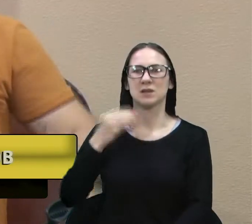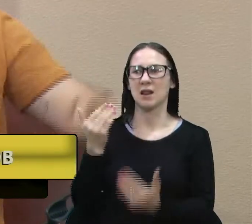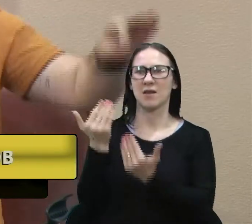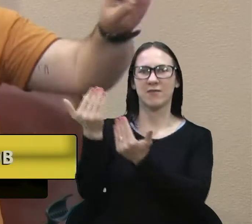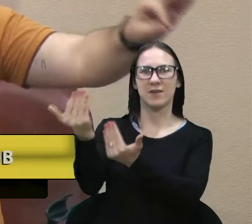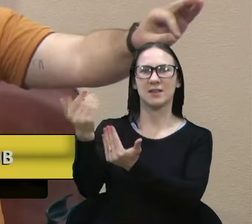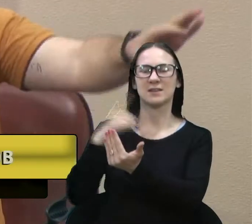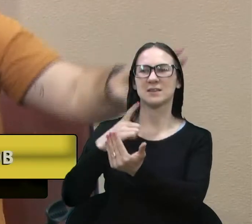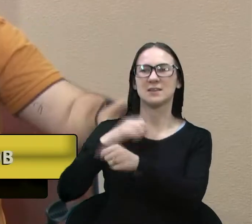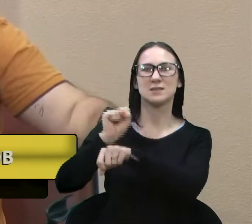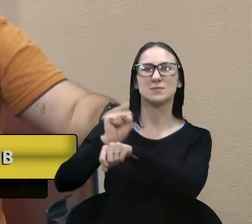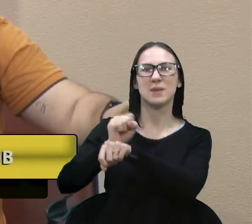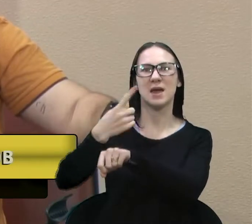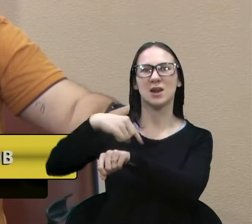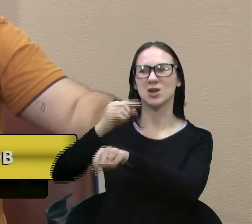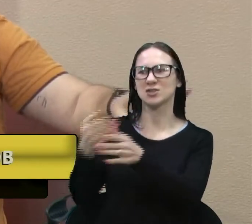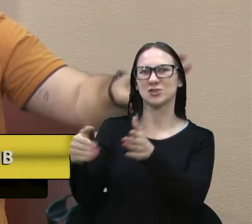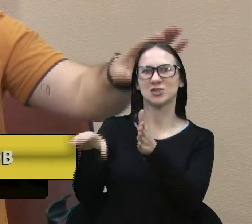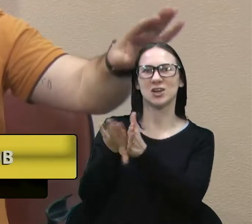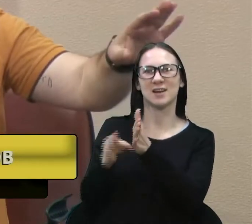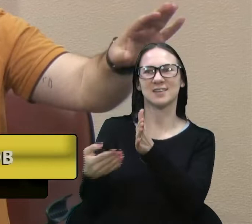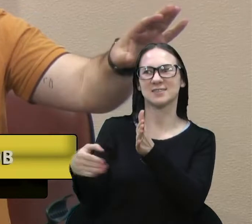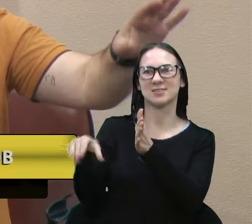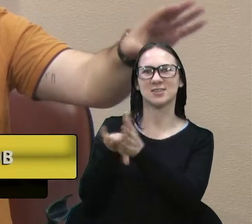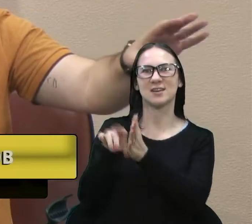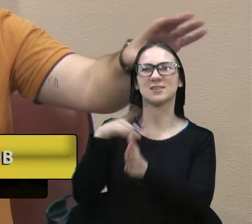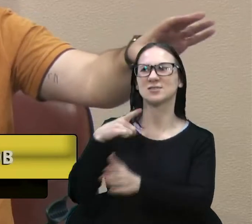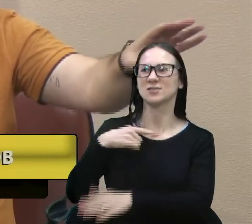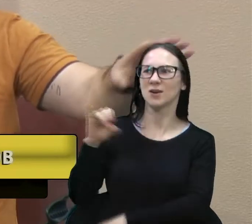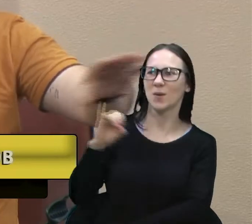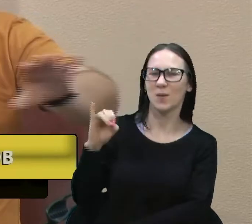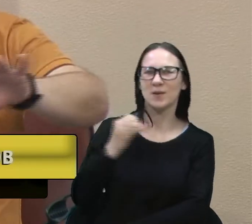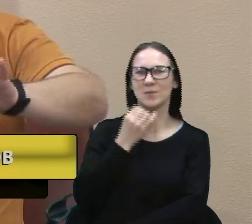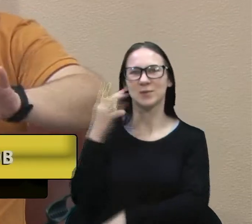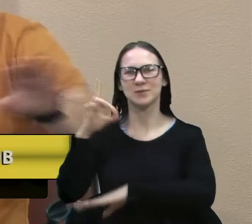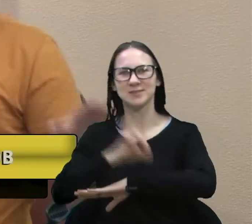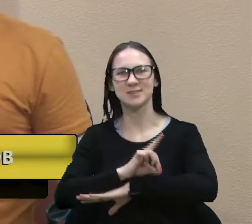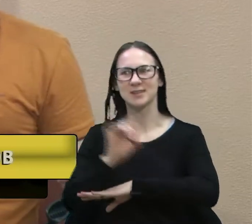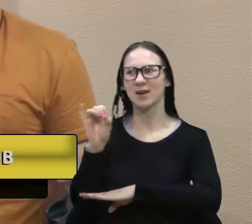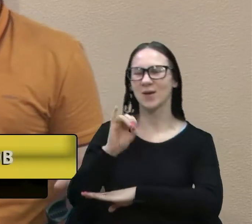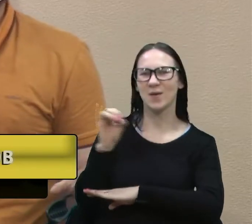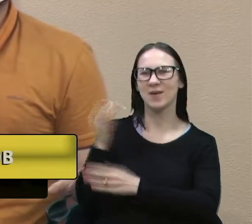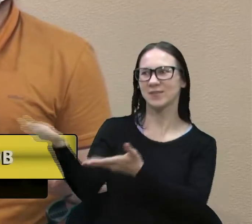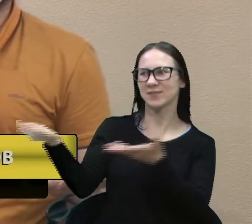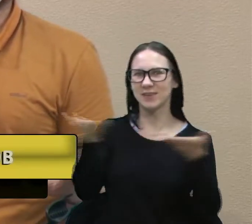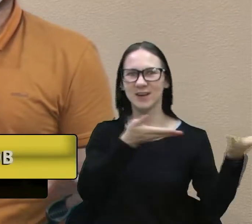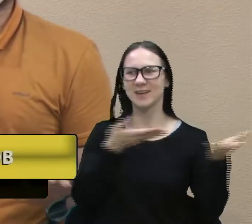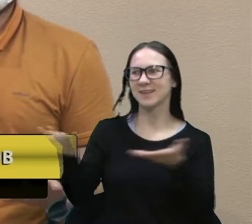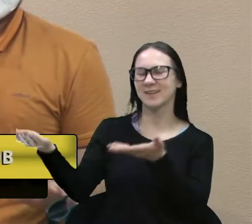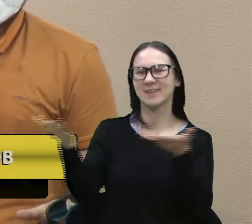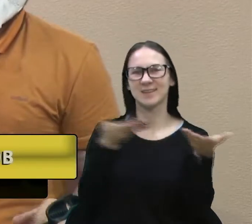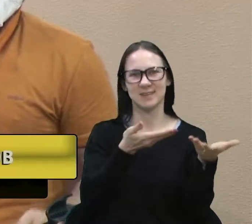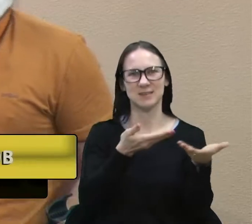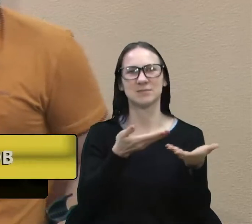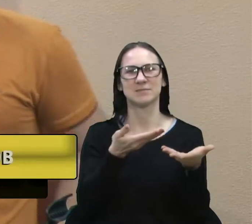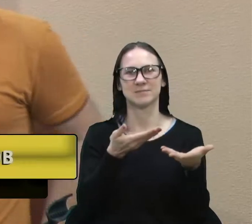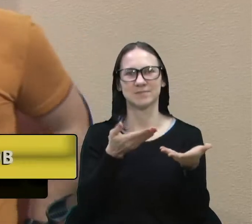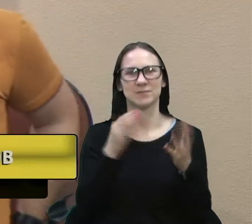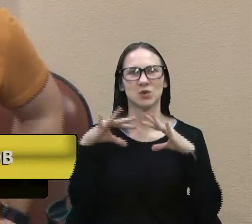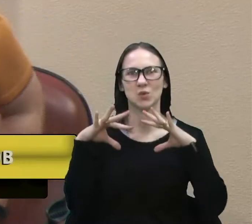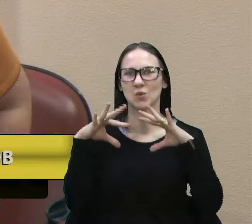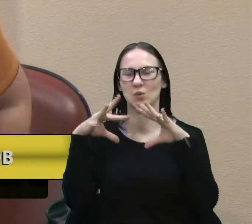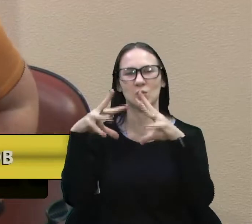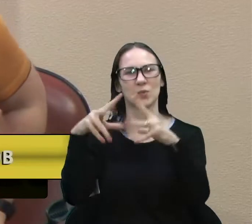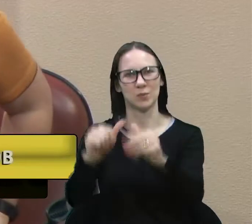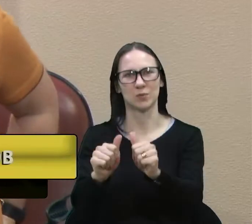Era o primeiro ataque embaixo, antes da sessão. Nós chegávamos, estava o Norberto recebendo todo mundo. Todo mundo era